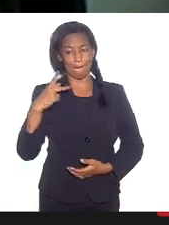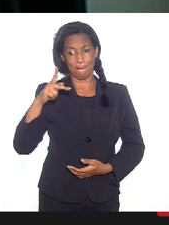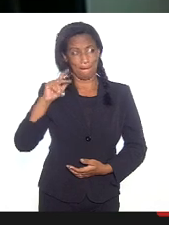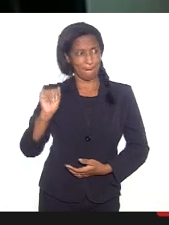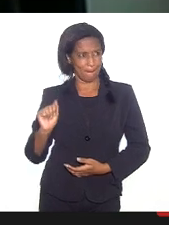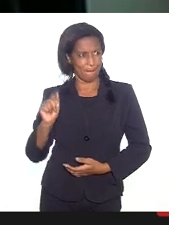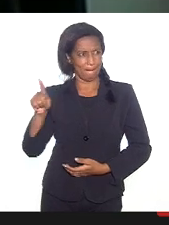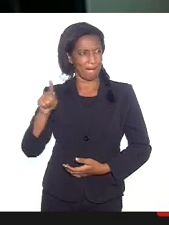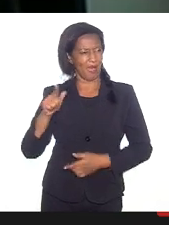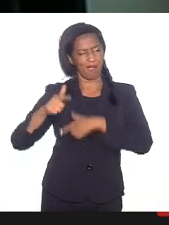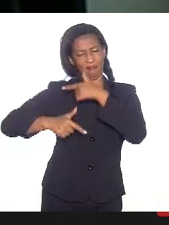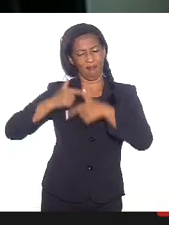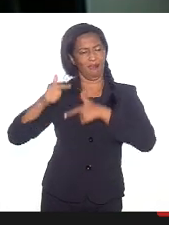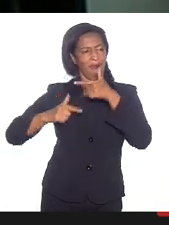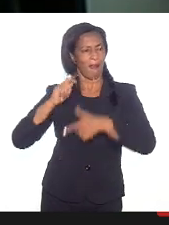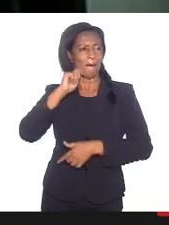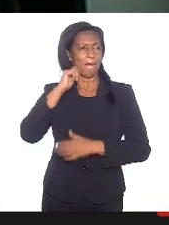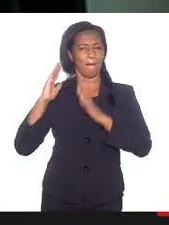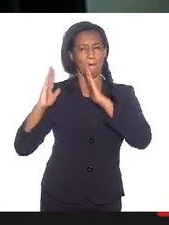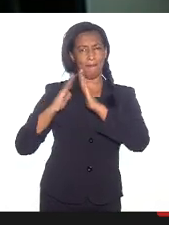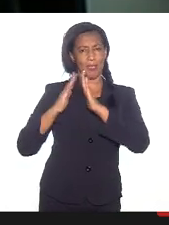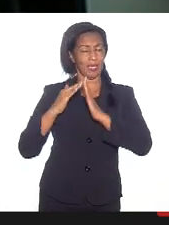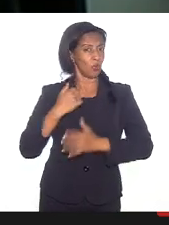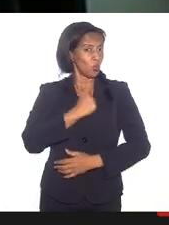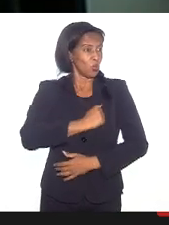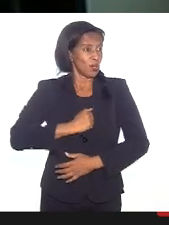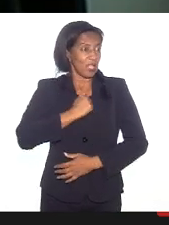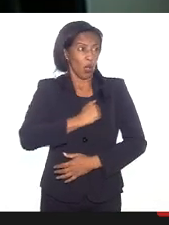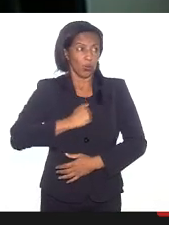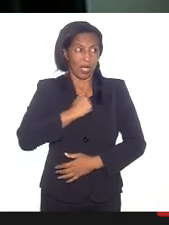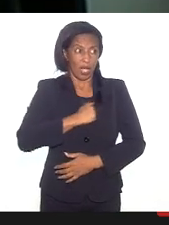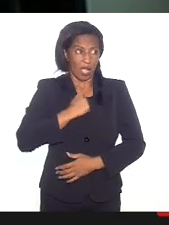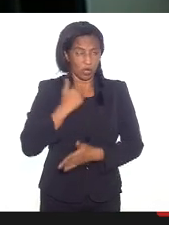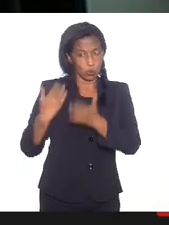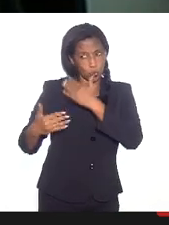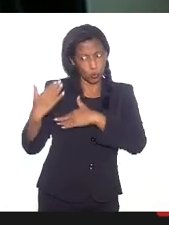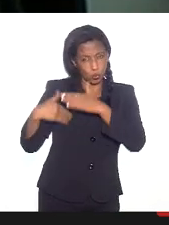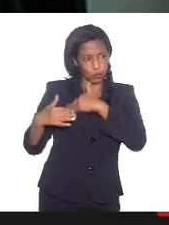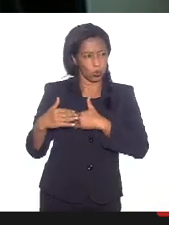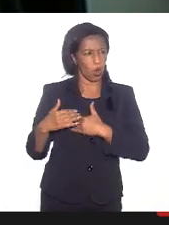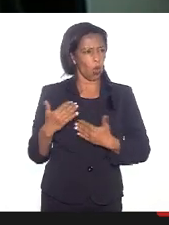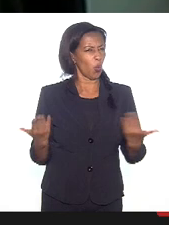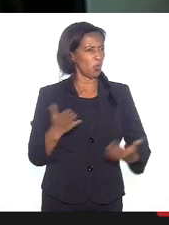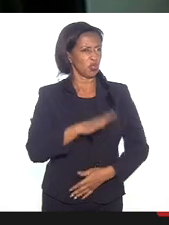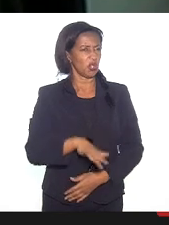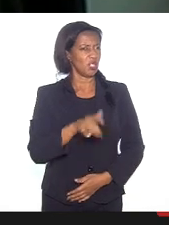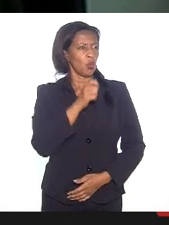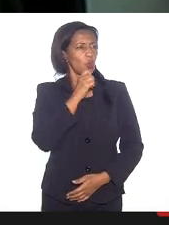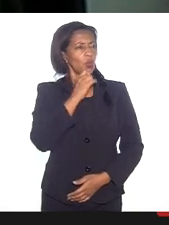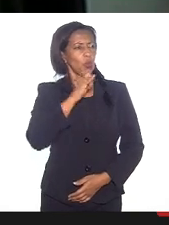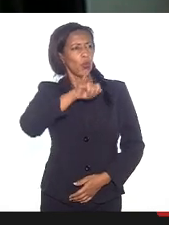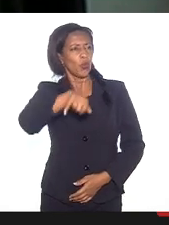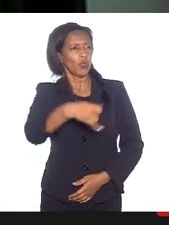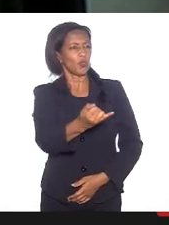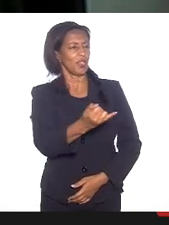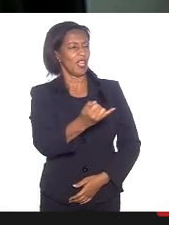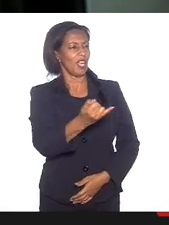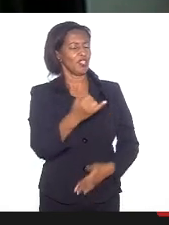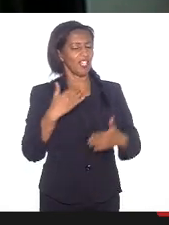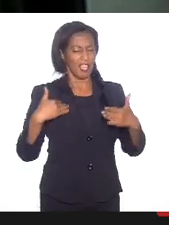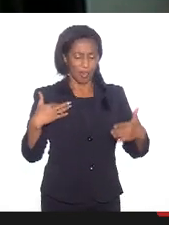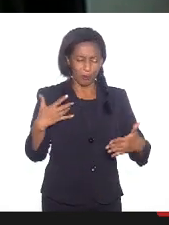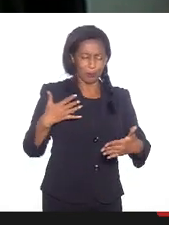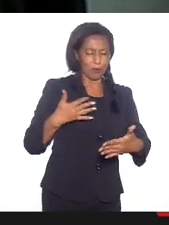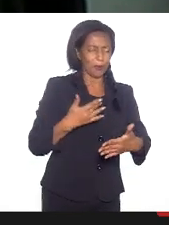eu mais sinto saudade, que lamentavelmente hoje as crianças não tiveram essa oportunidade, era a chegada do dia de São